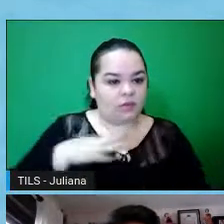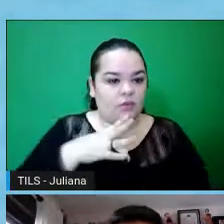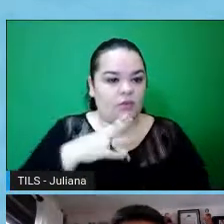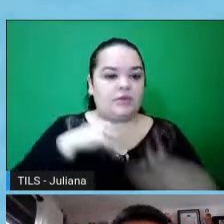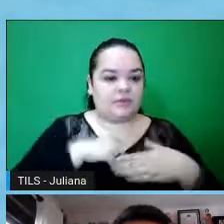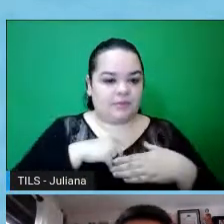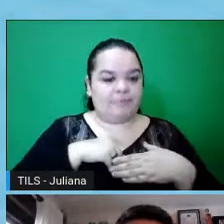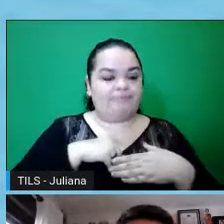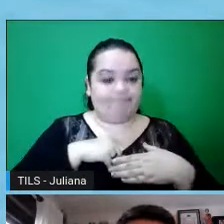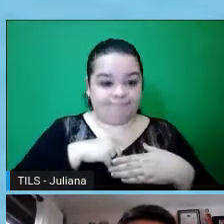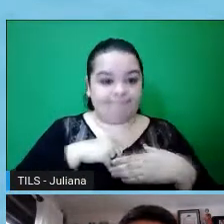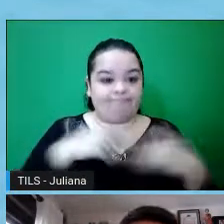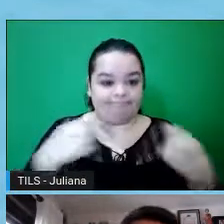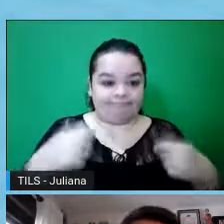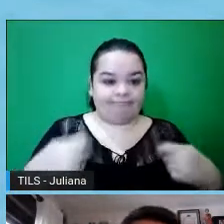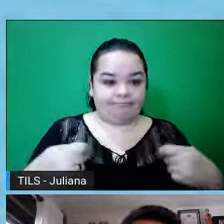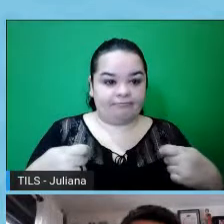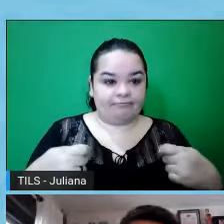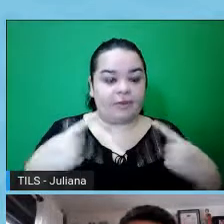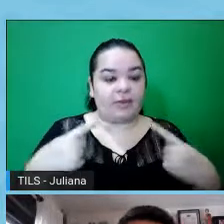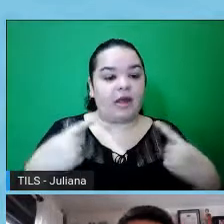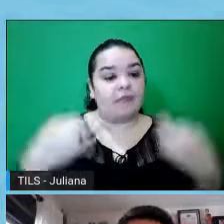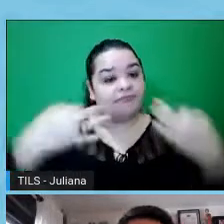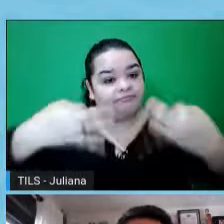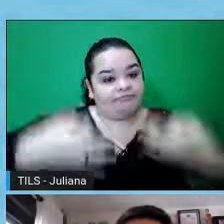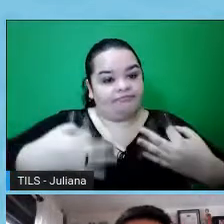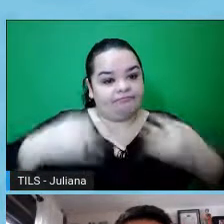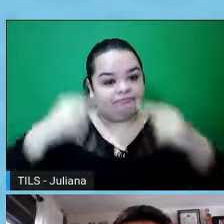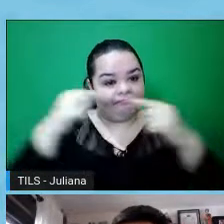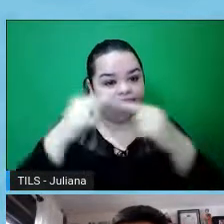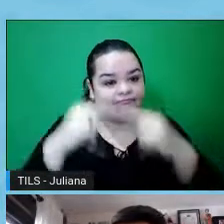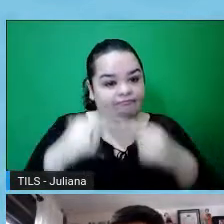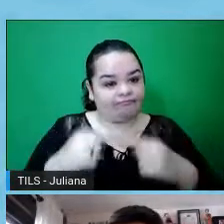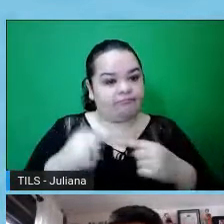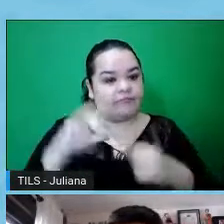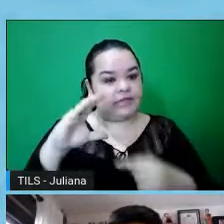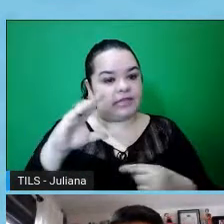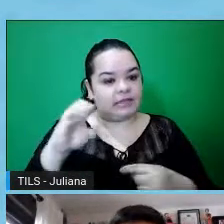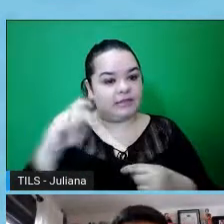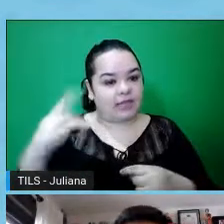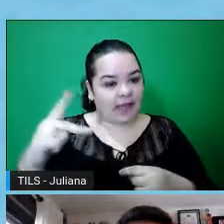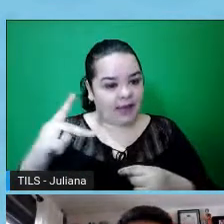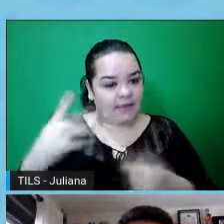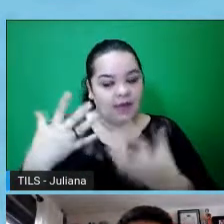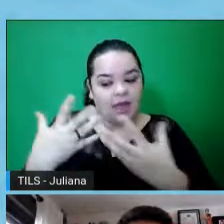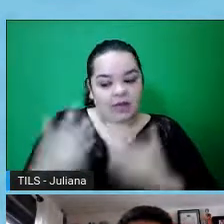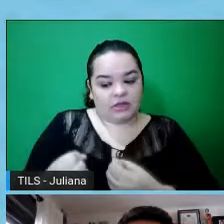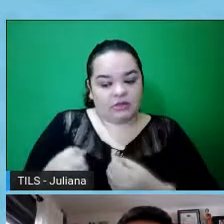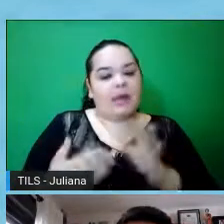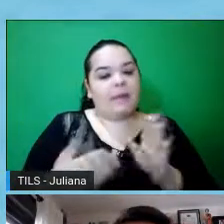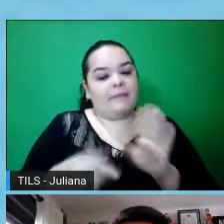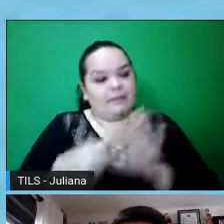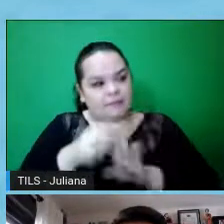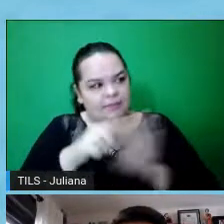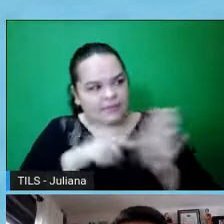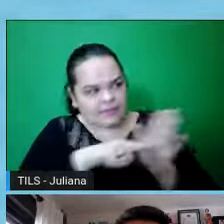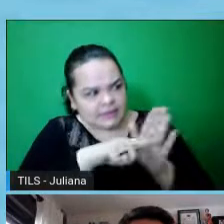pra poder ser conformado o CEP e poder ser liberado, então, a sua atuação pra